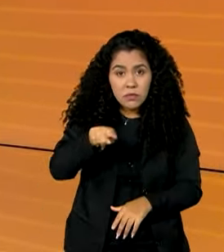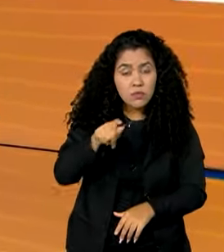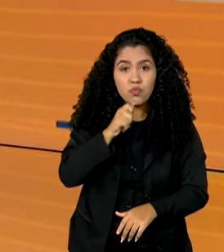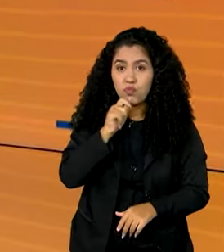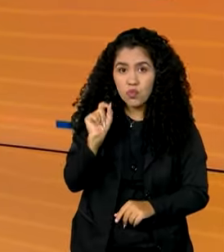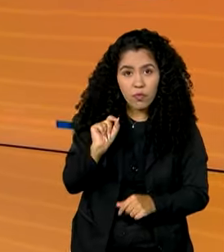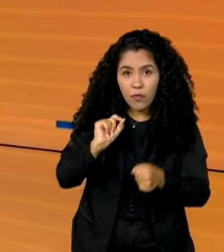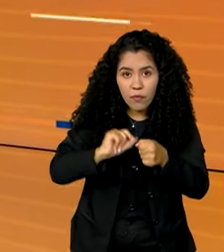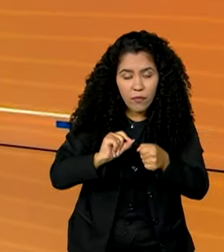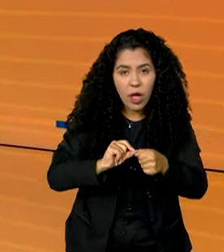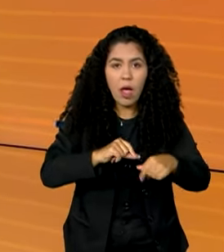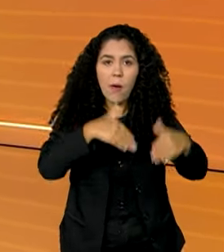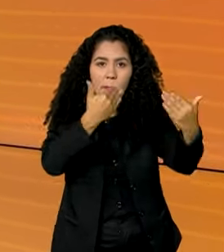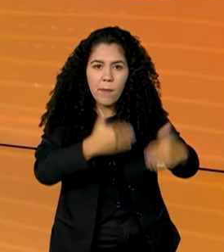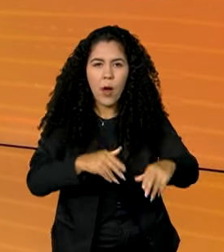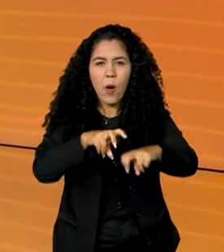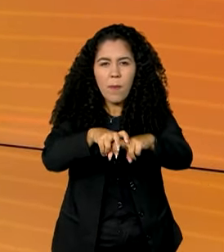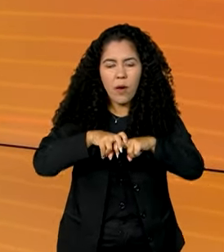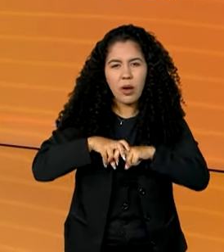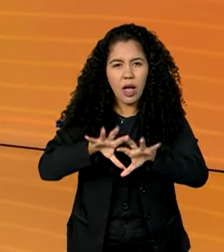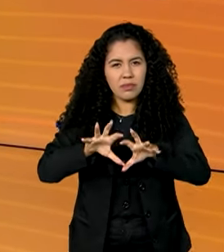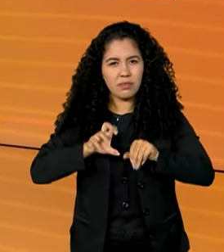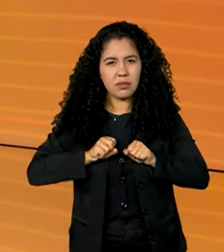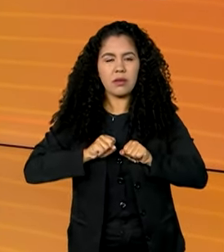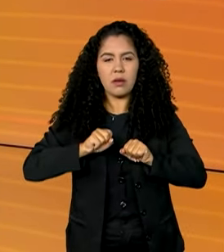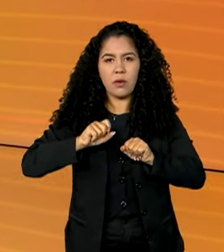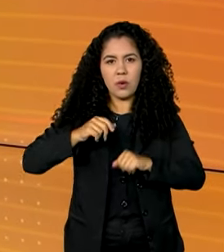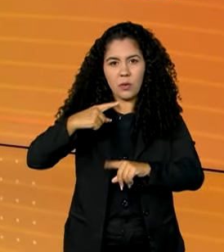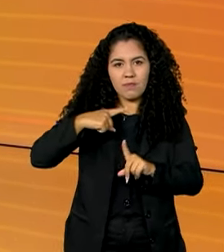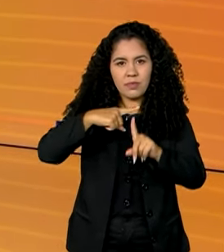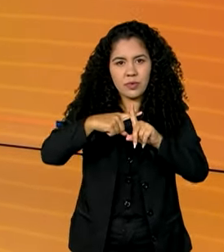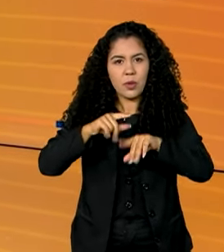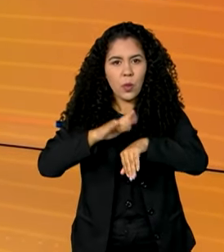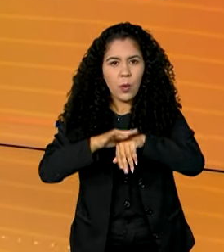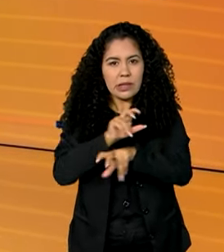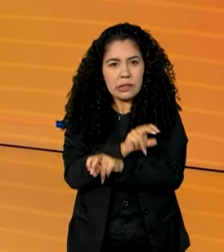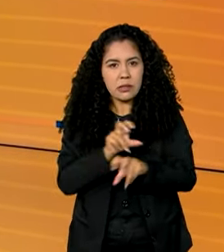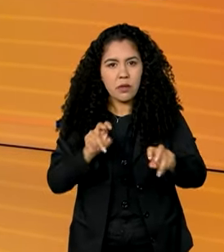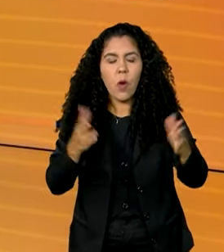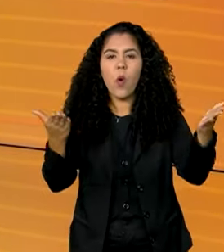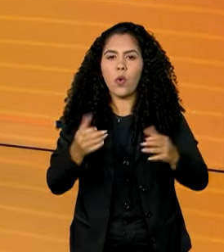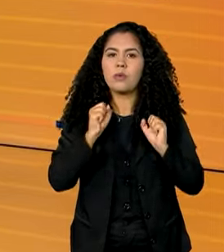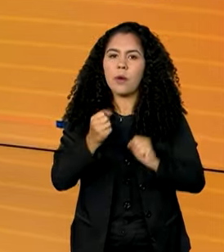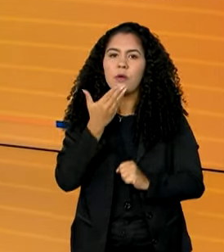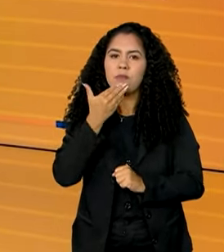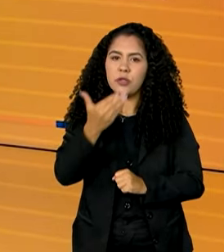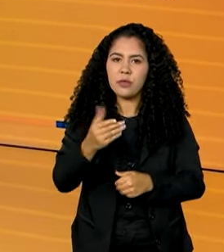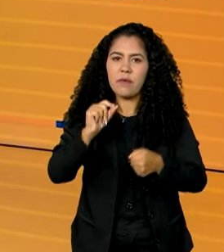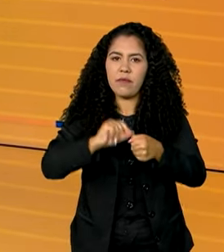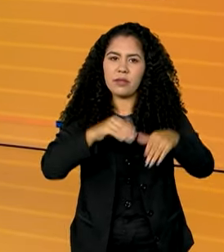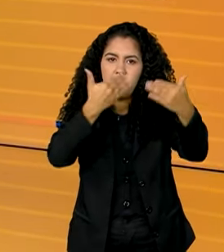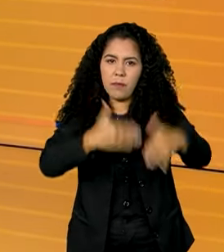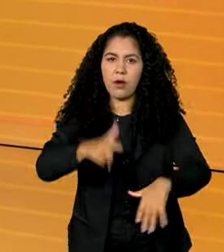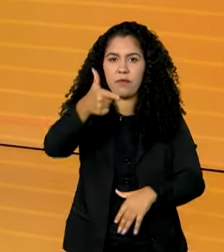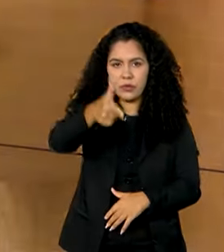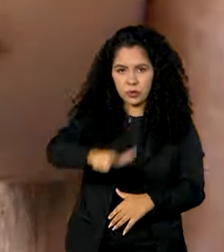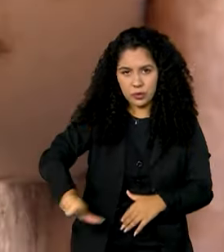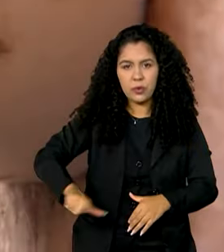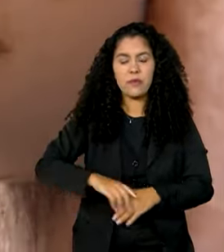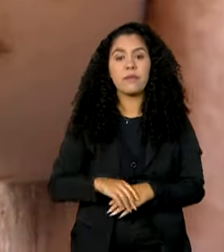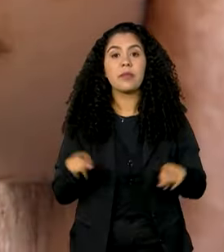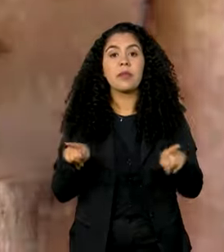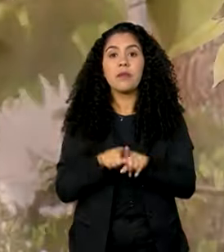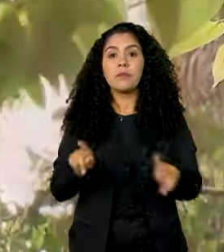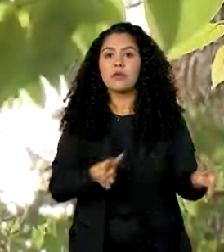logísticos ou doenças infectocontagiosas, pode pedir a partir de hoje a reaplicação do exame. O programa